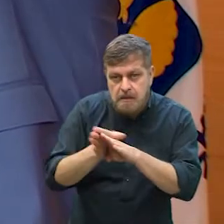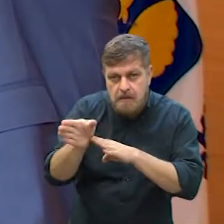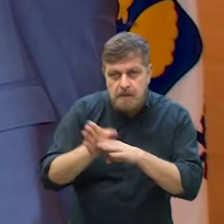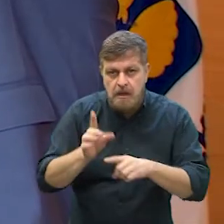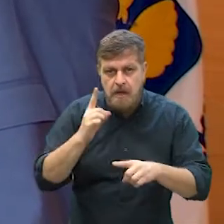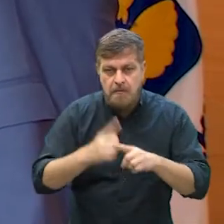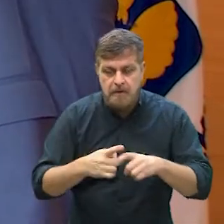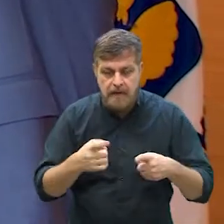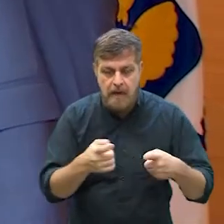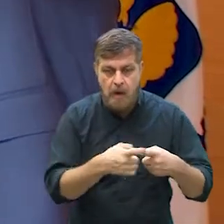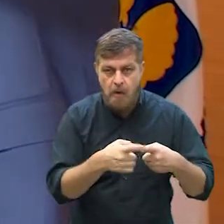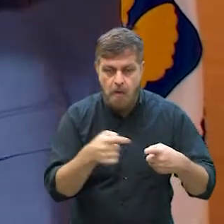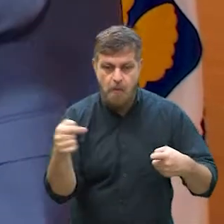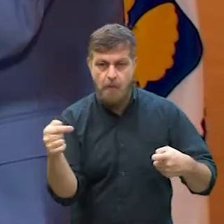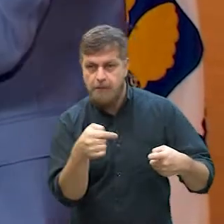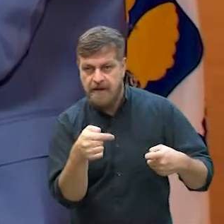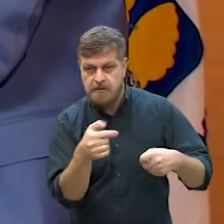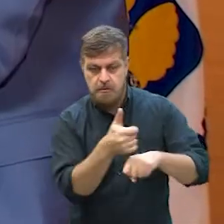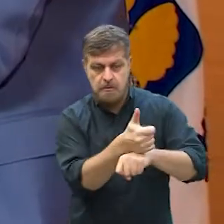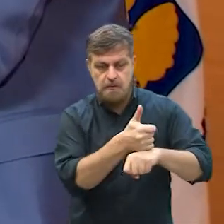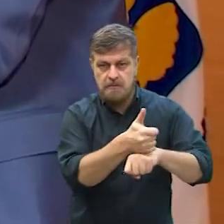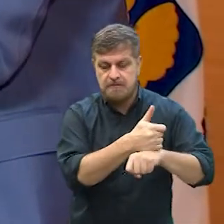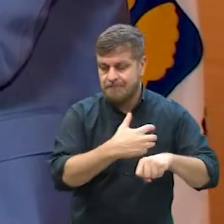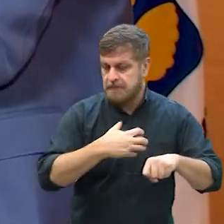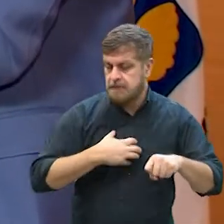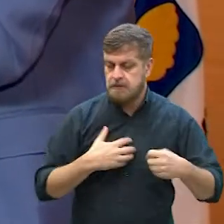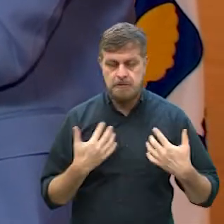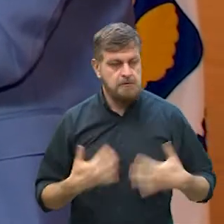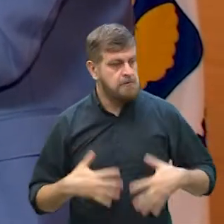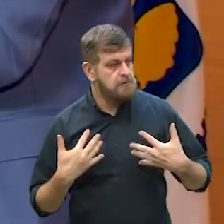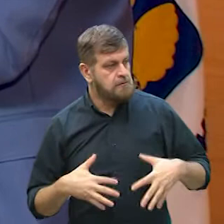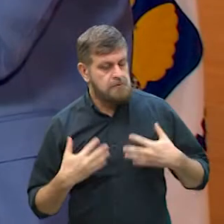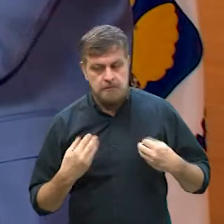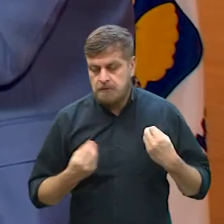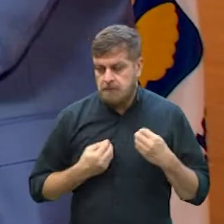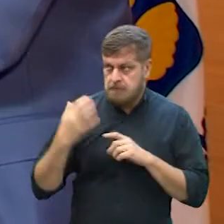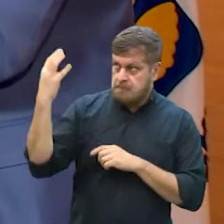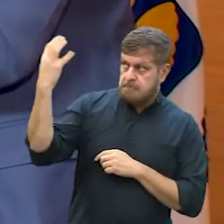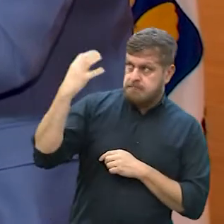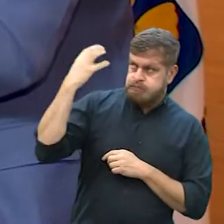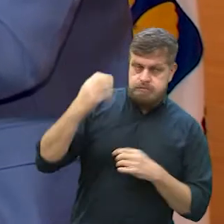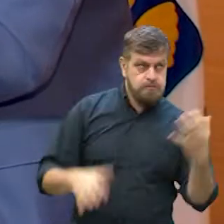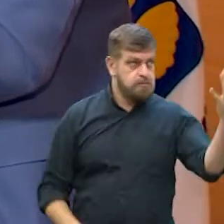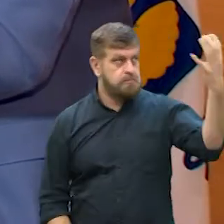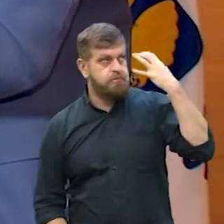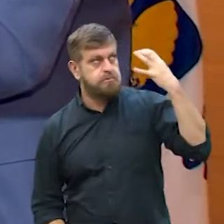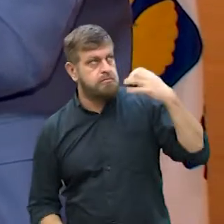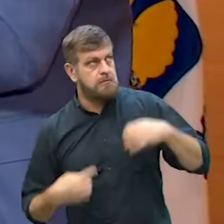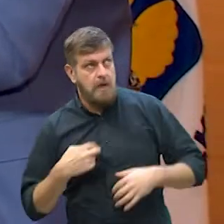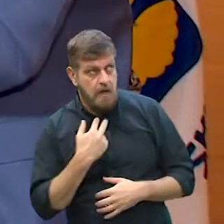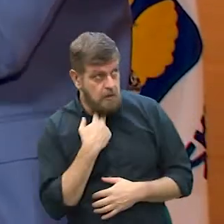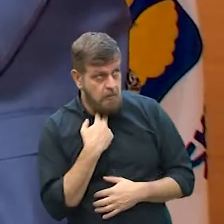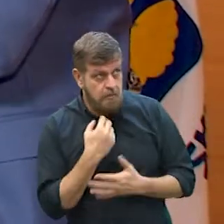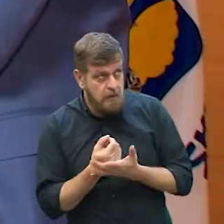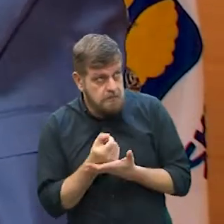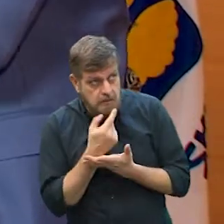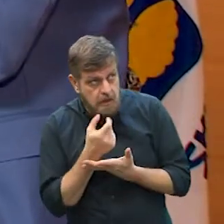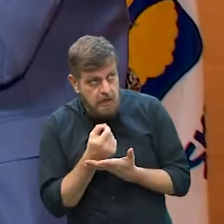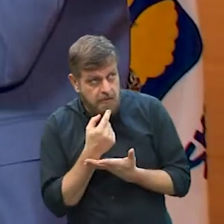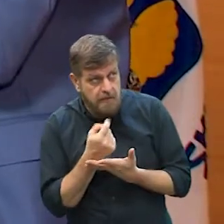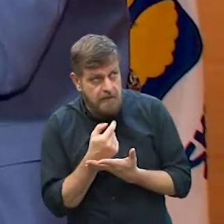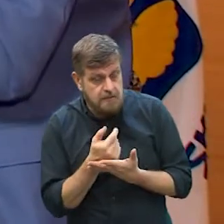orientação de cima, o médico lá de baixo, ele se sente, muitas vezes, assediado e coagido, né? E não tratar